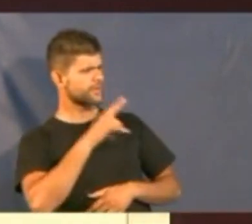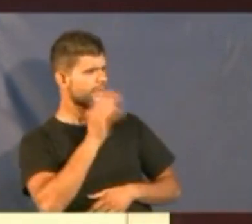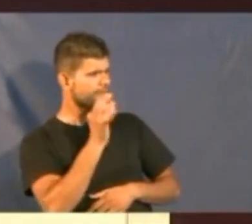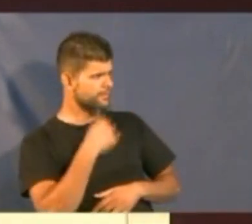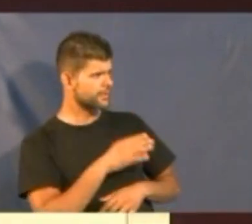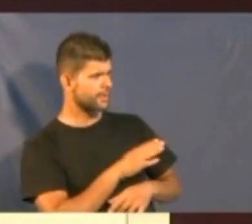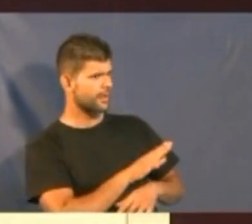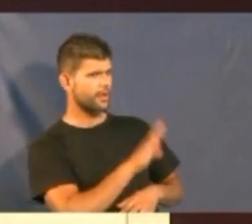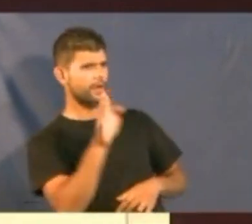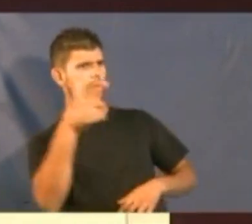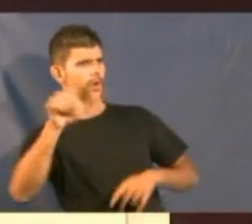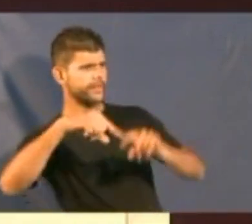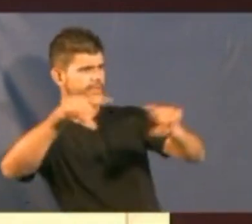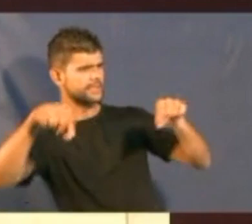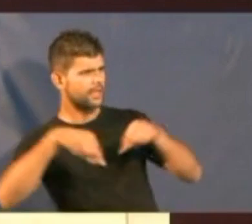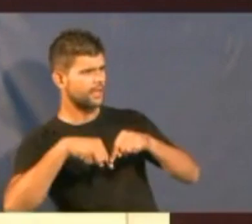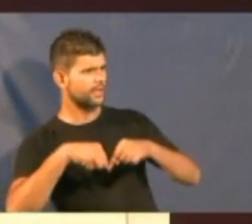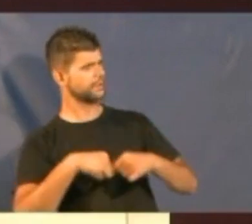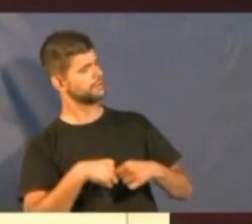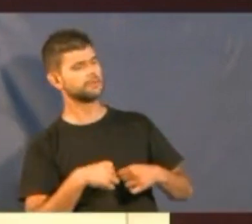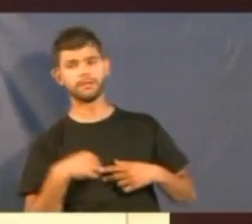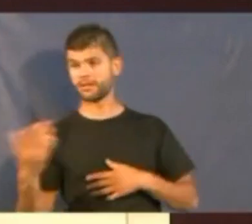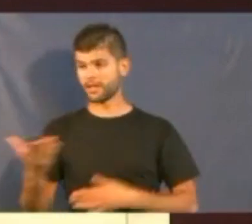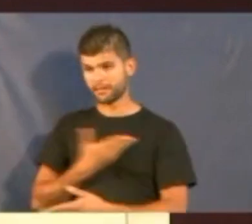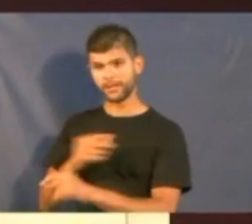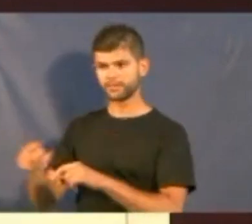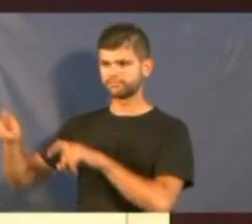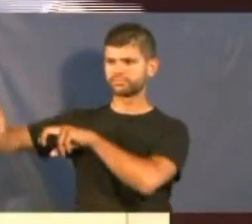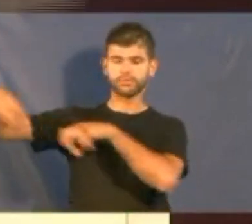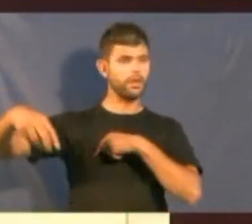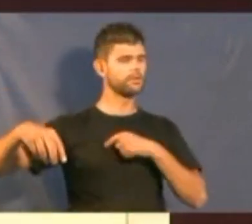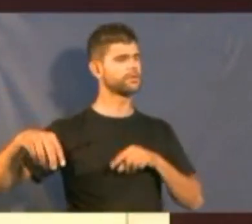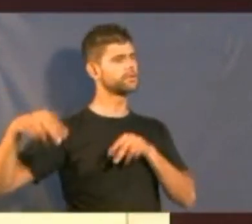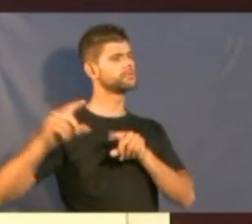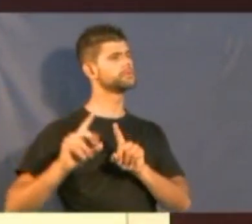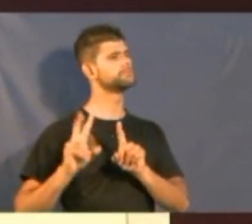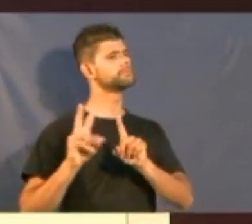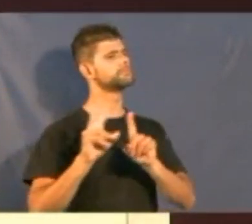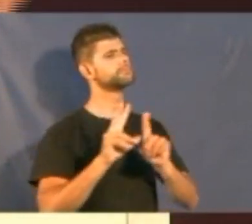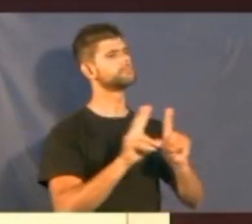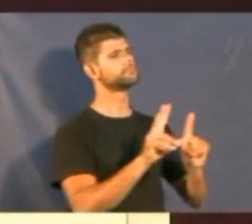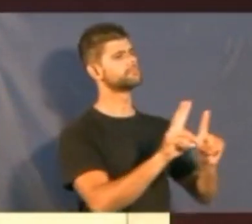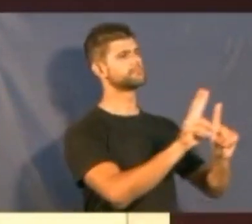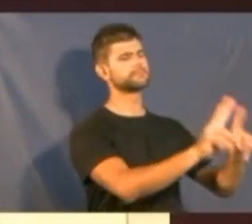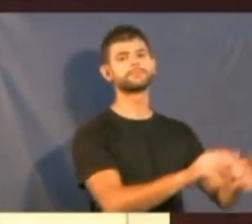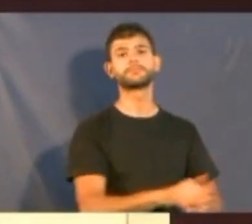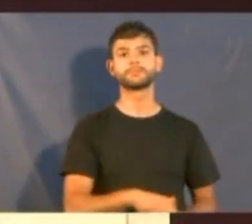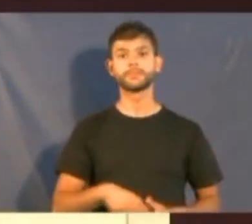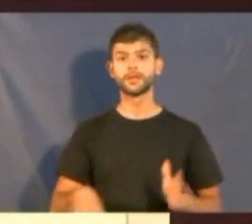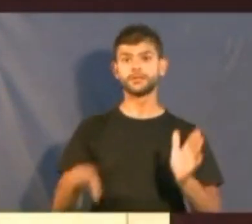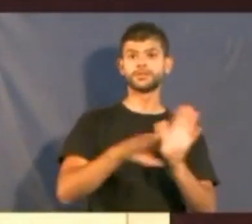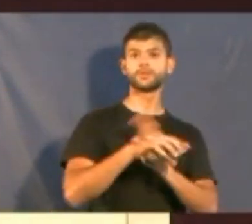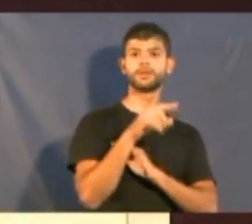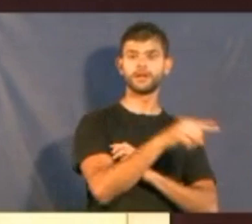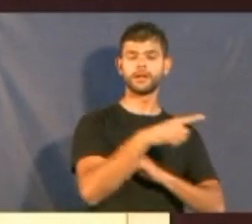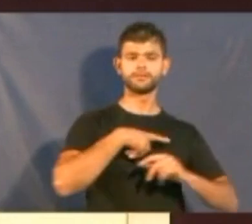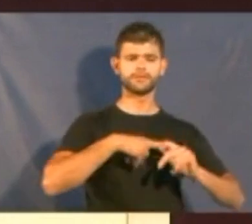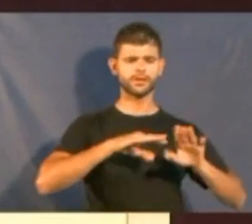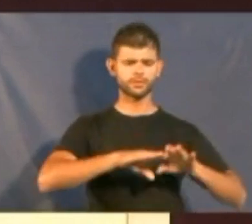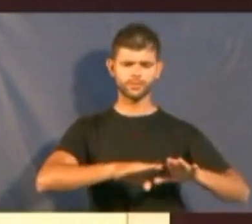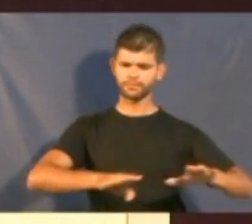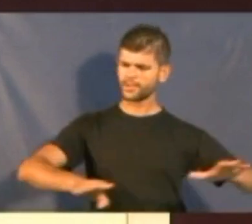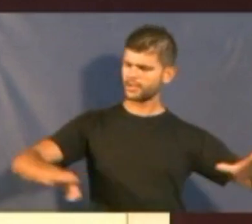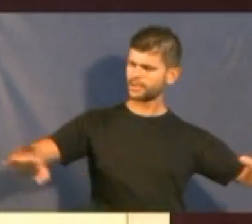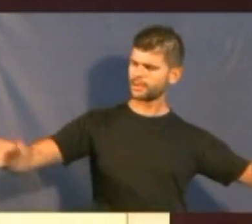amigos mudaram, eu também mudei. Na maior naturalidade. Lá na mansão põe tudo à mesa. E aquele